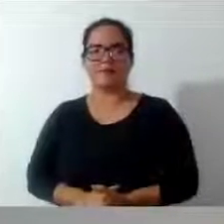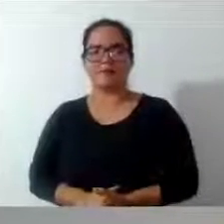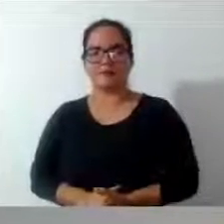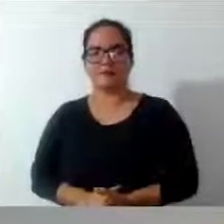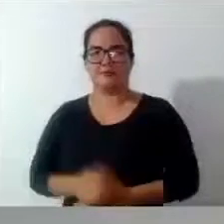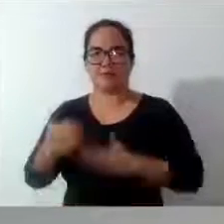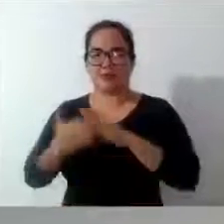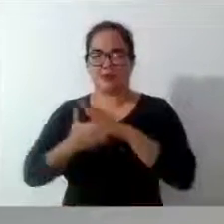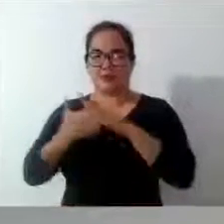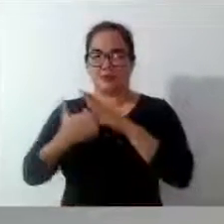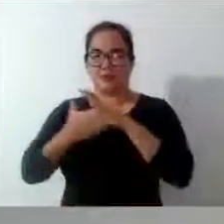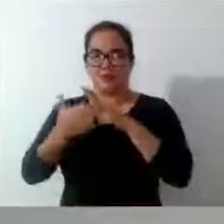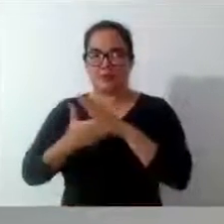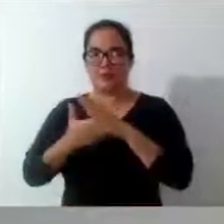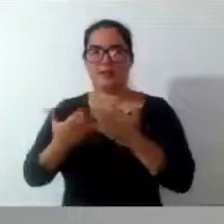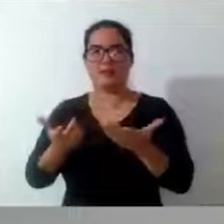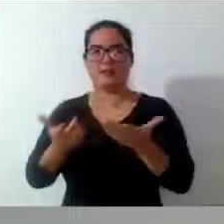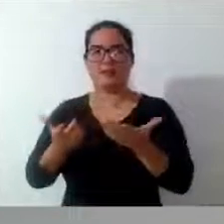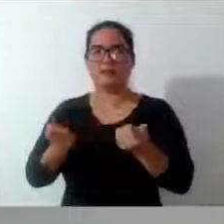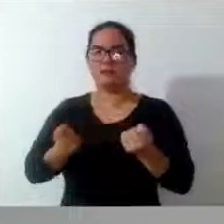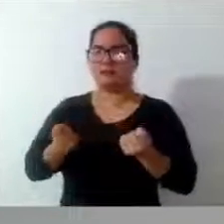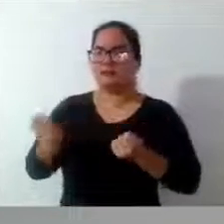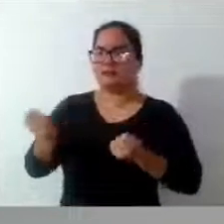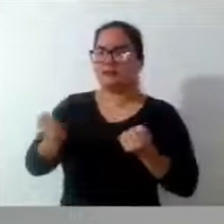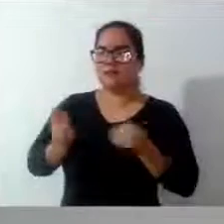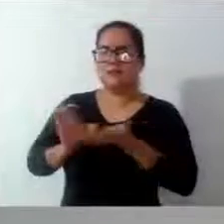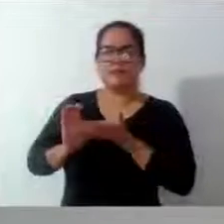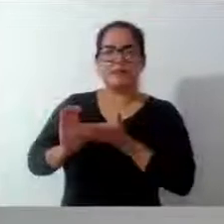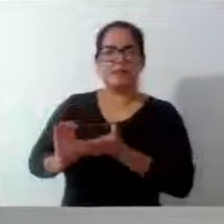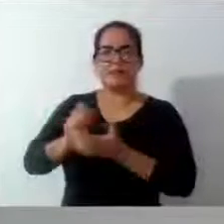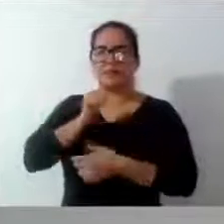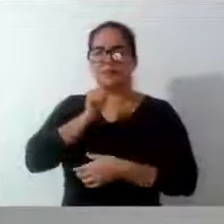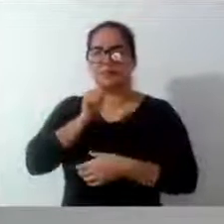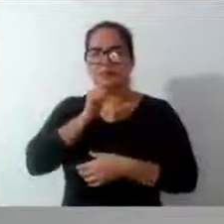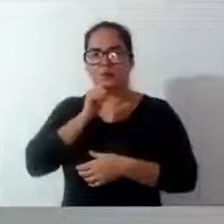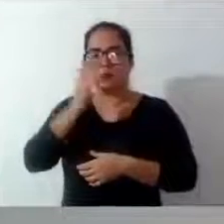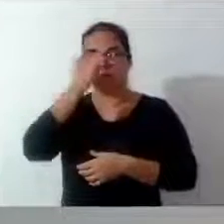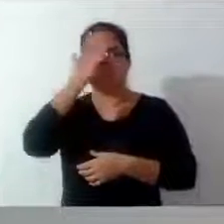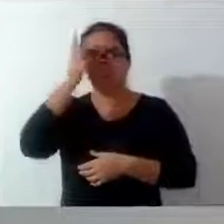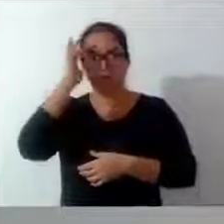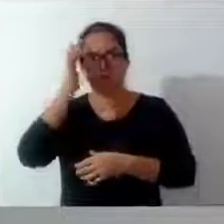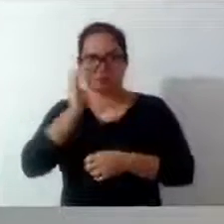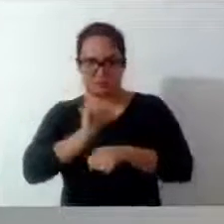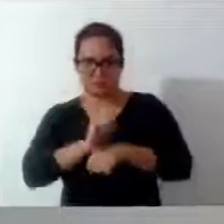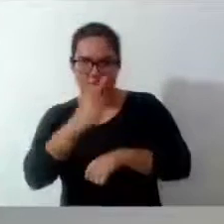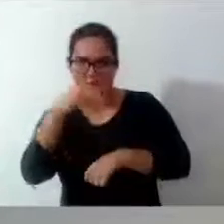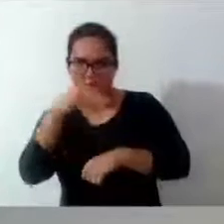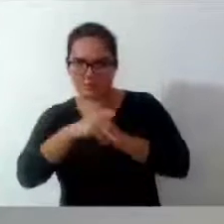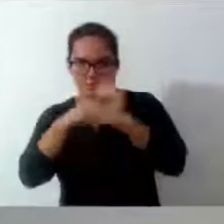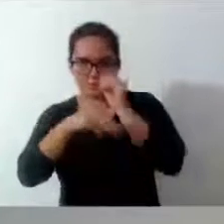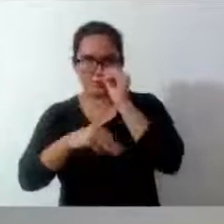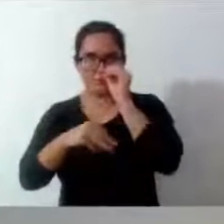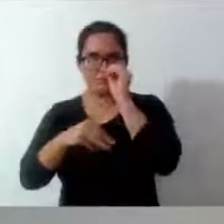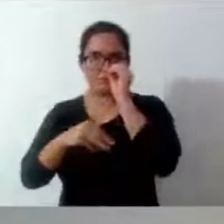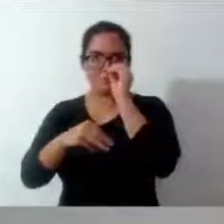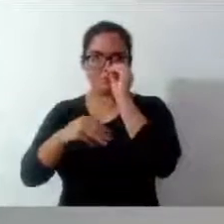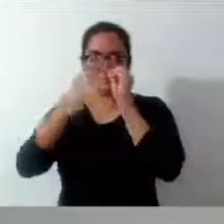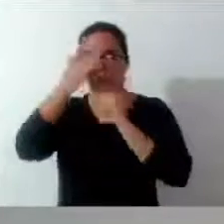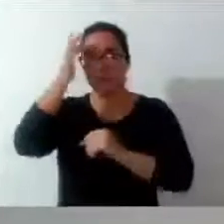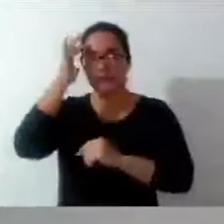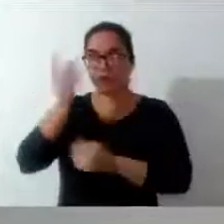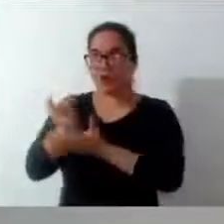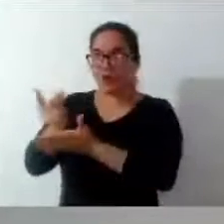Empresa segurando investimentos, gente parando de... Só mais um minuto, o senhor presidente. Gente parando de comprar,